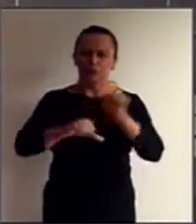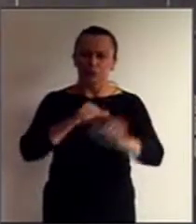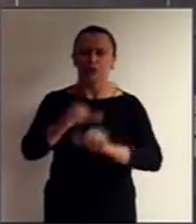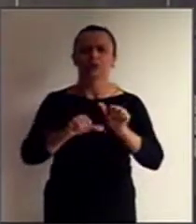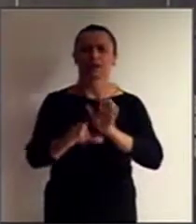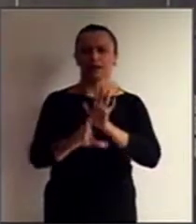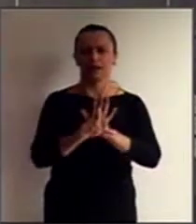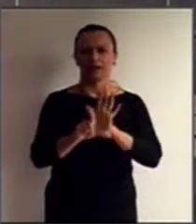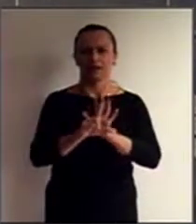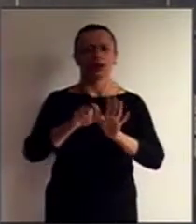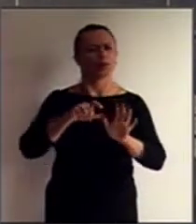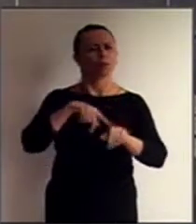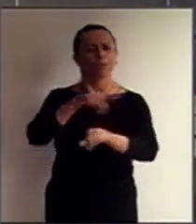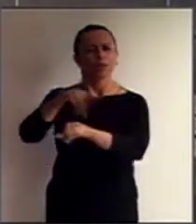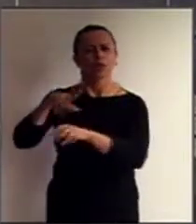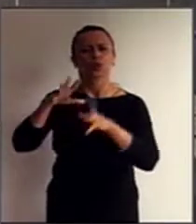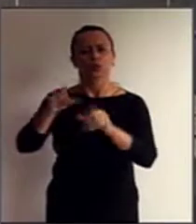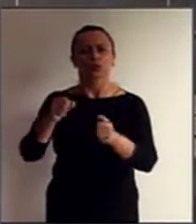que a adotaram.